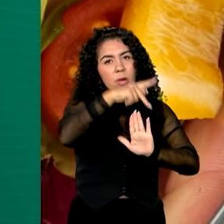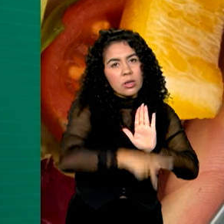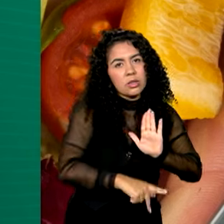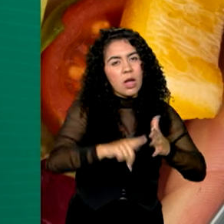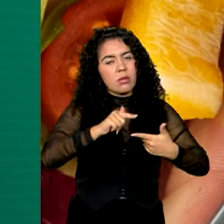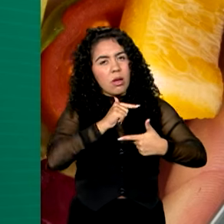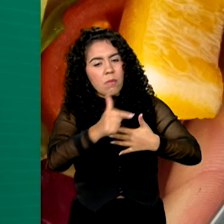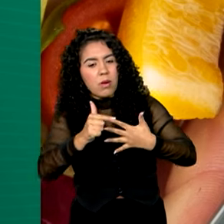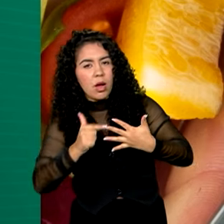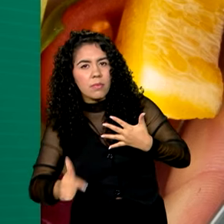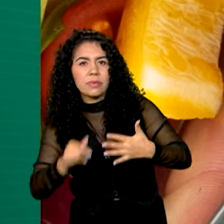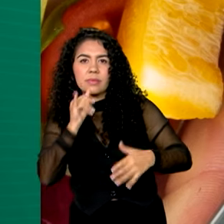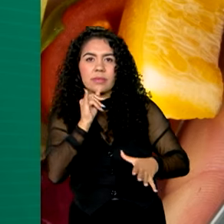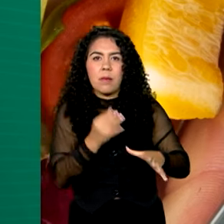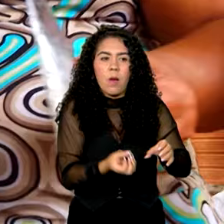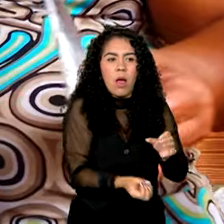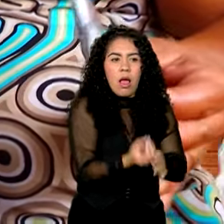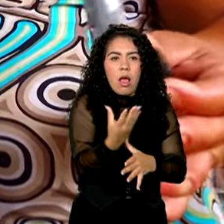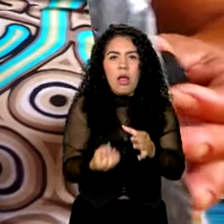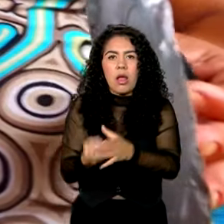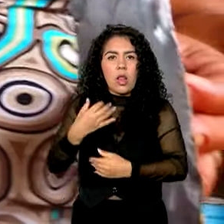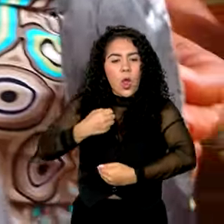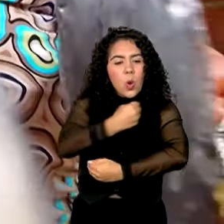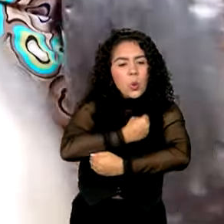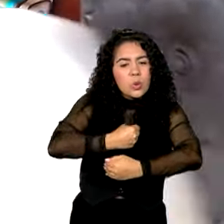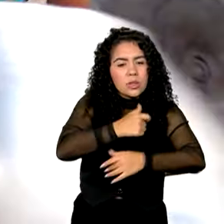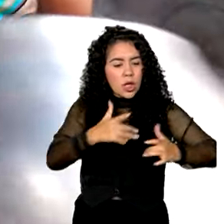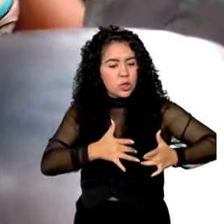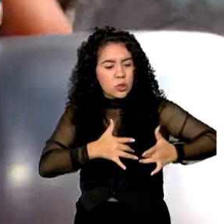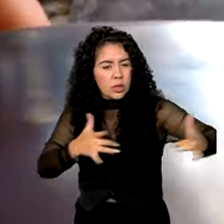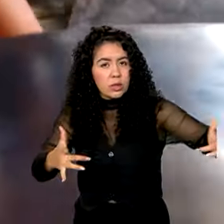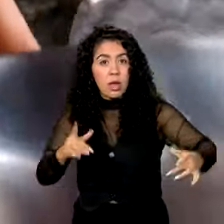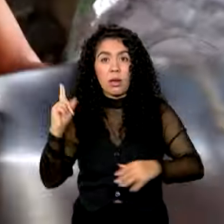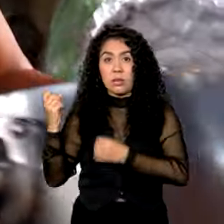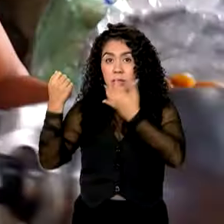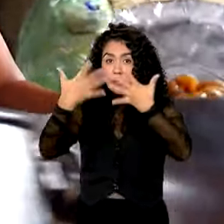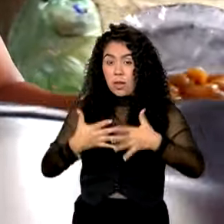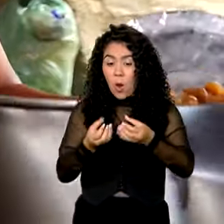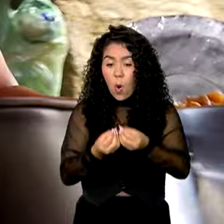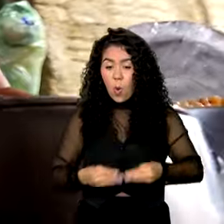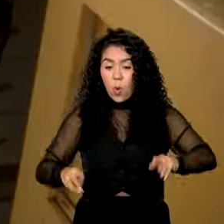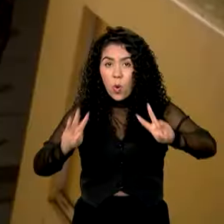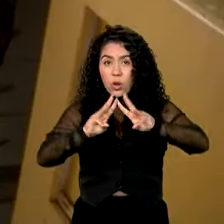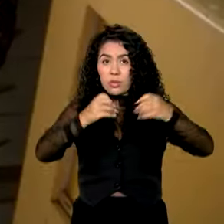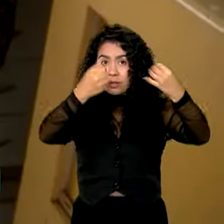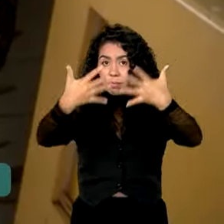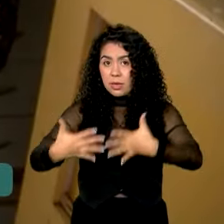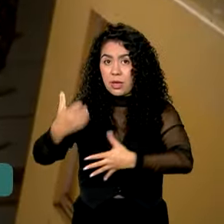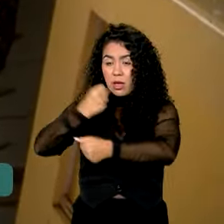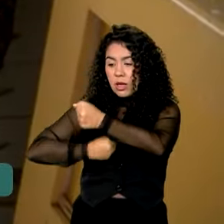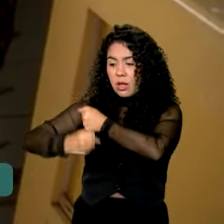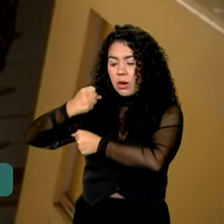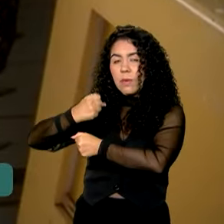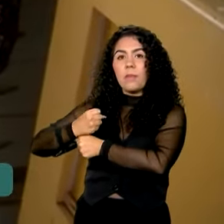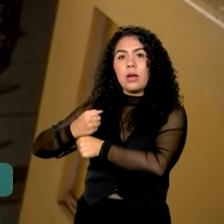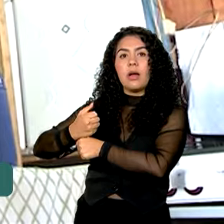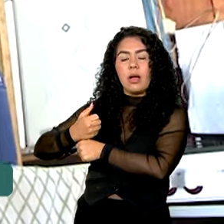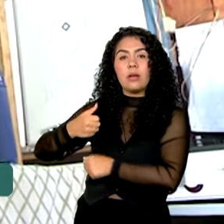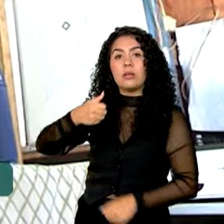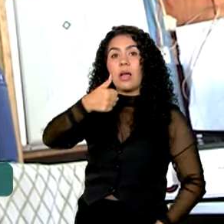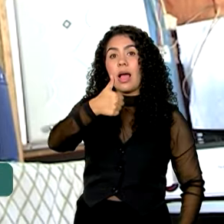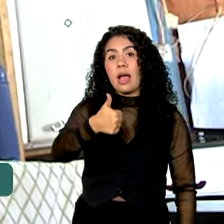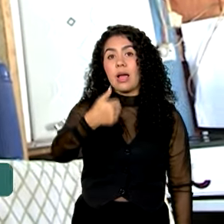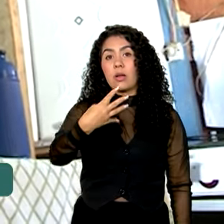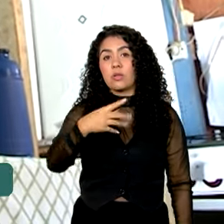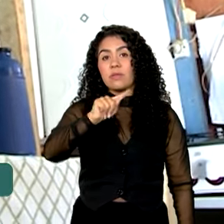como Cozinhas Solidárias. De acordo com a ONU, no ano passado, 14,7 milhões de